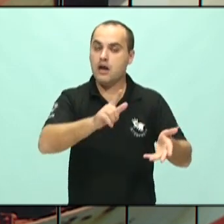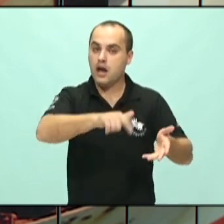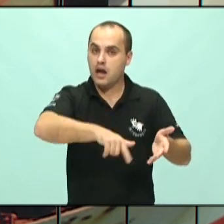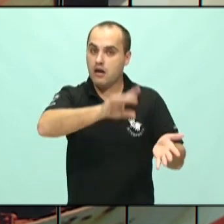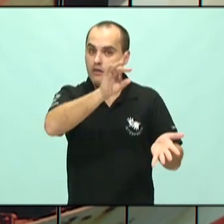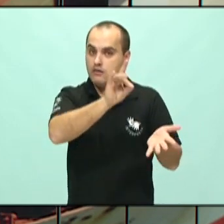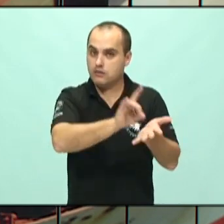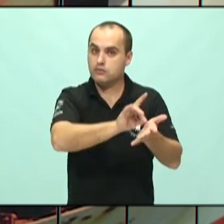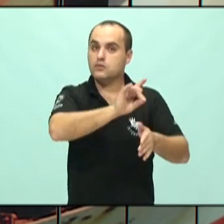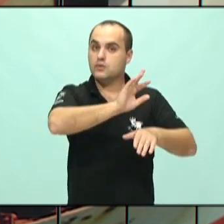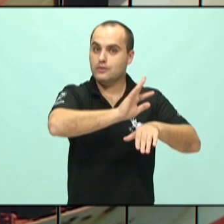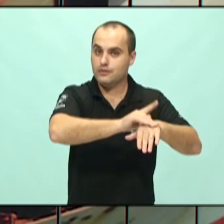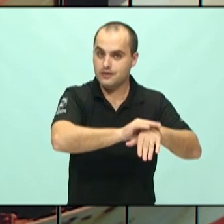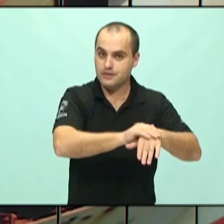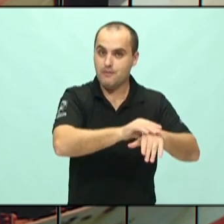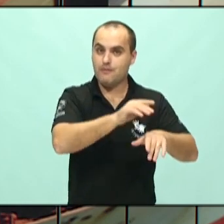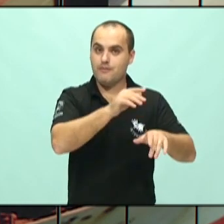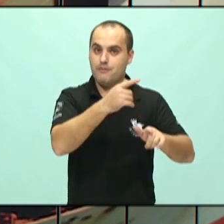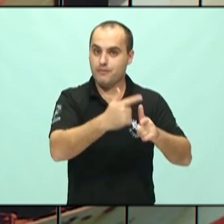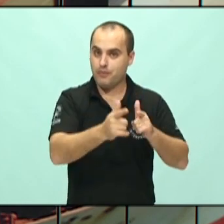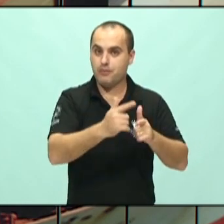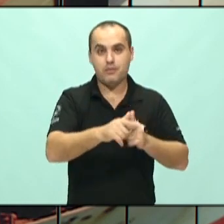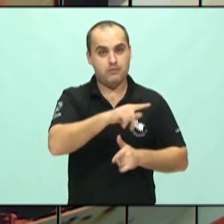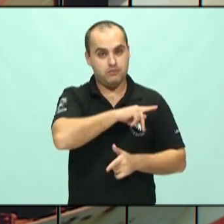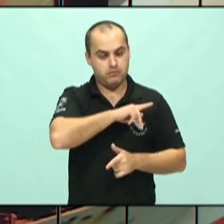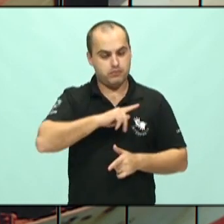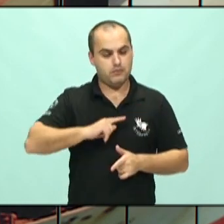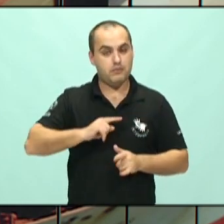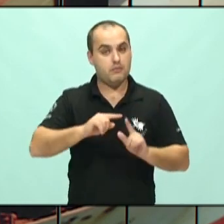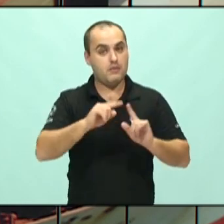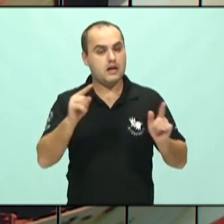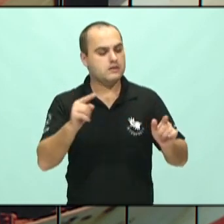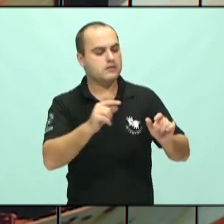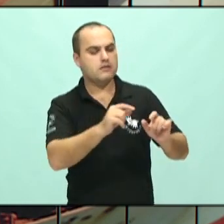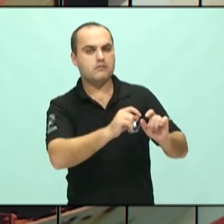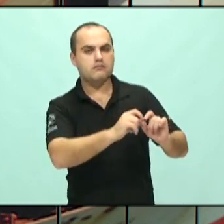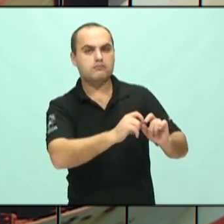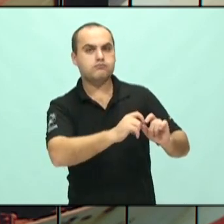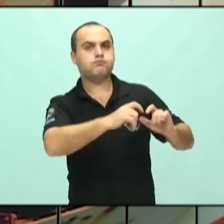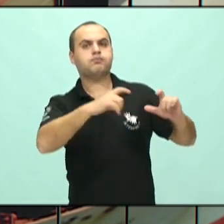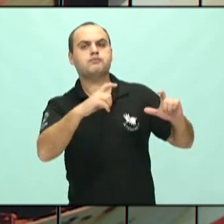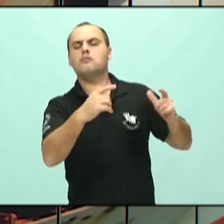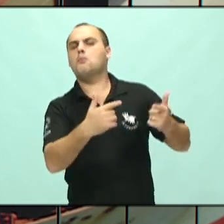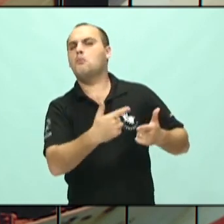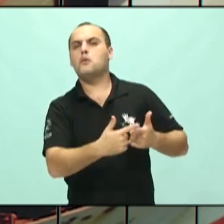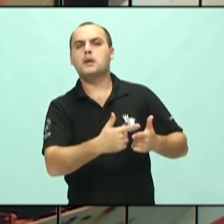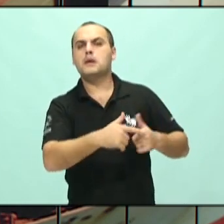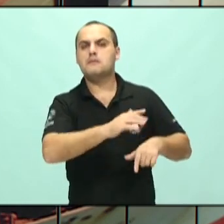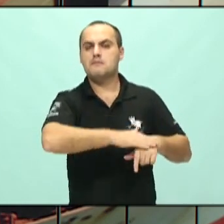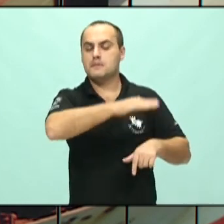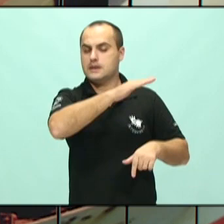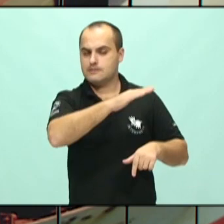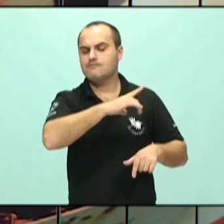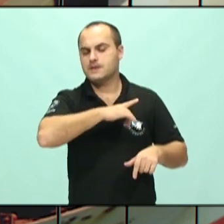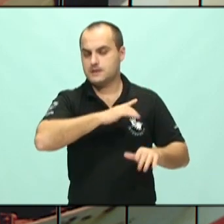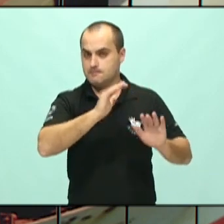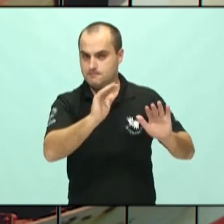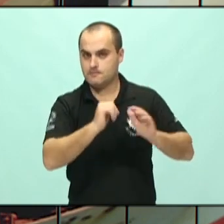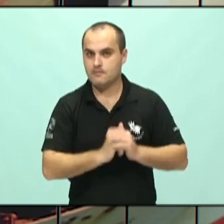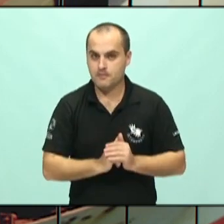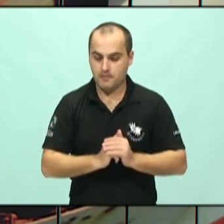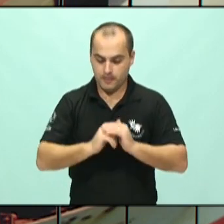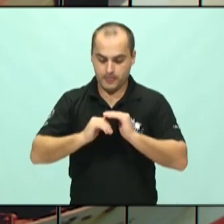Esse aumento da depressão, ele se deve a alguns fatores. O desenvolvimento do Brasil, né?